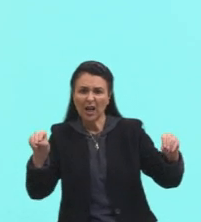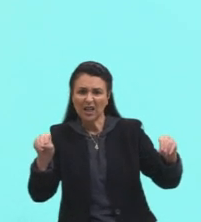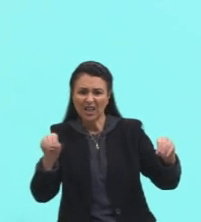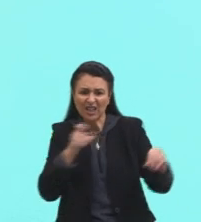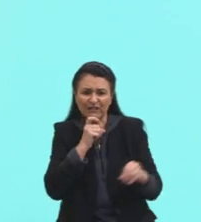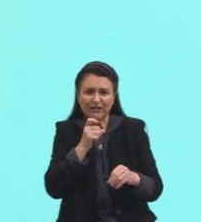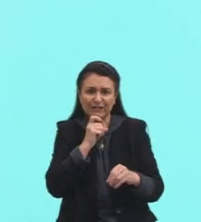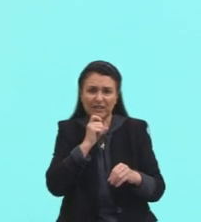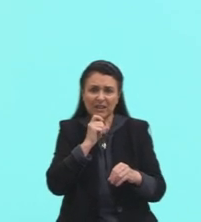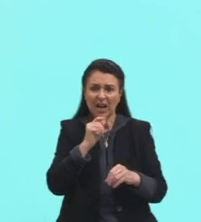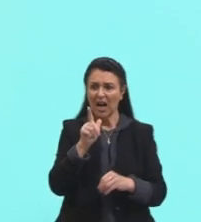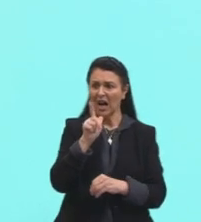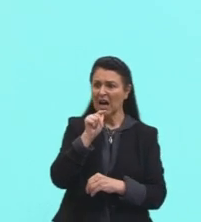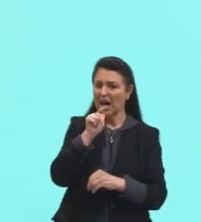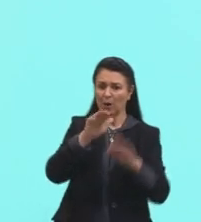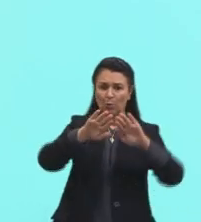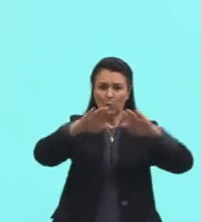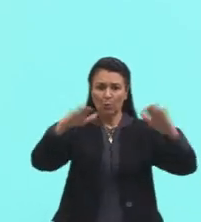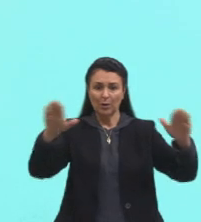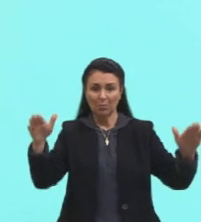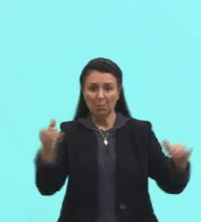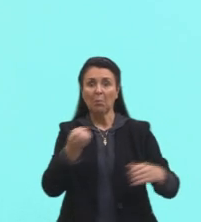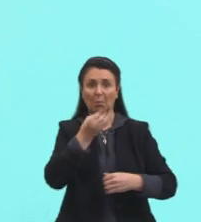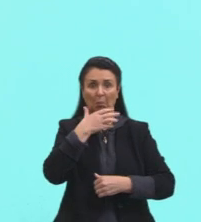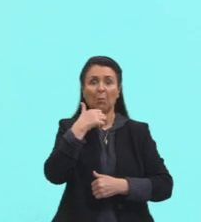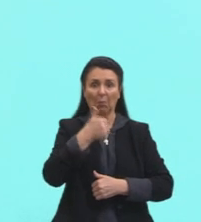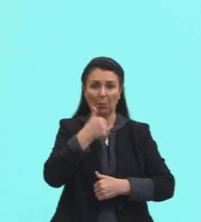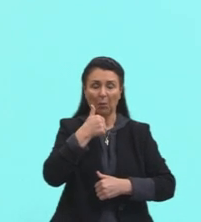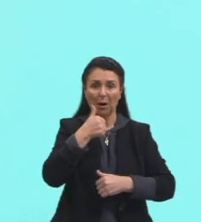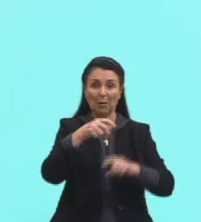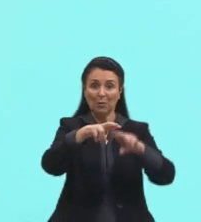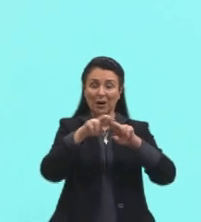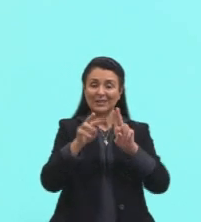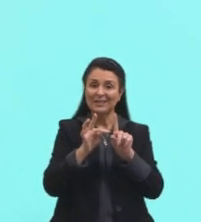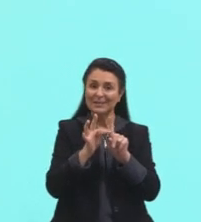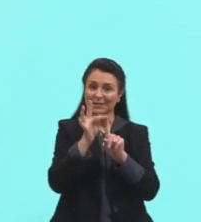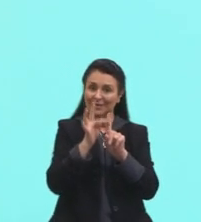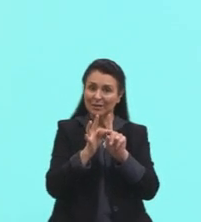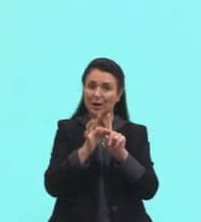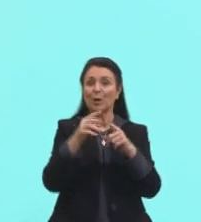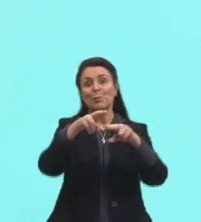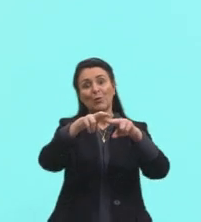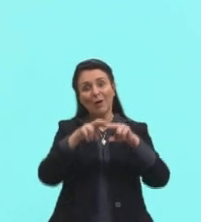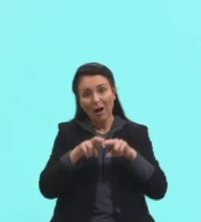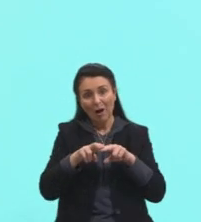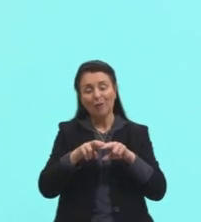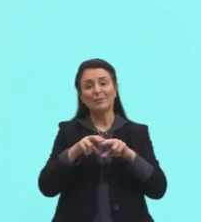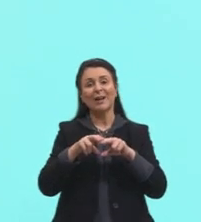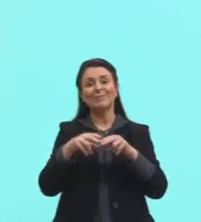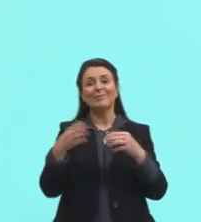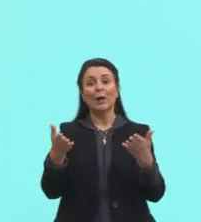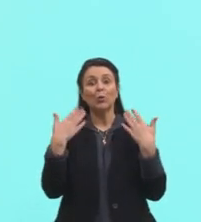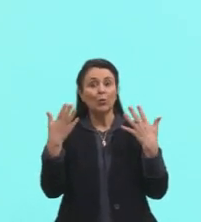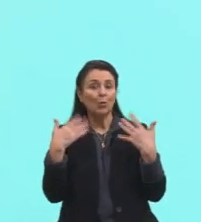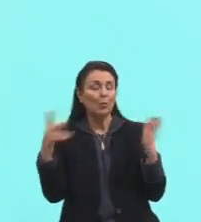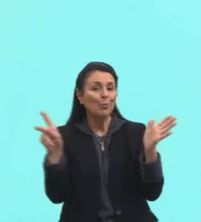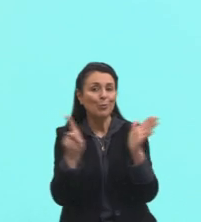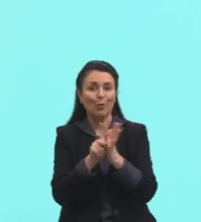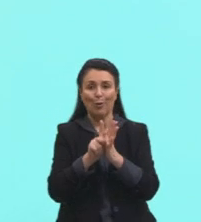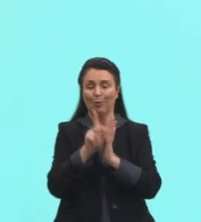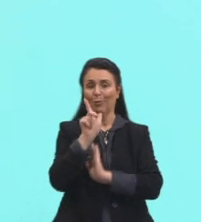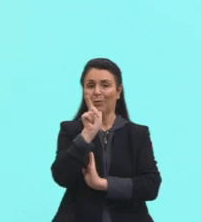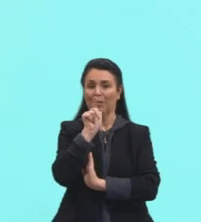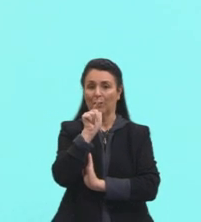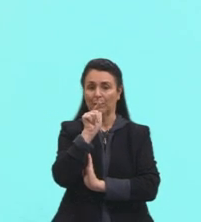bem mais agradável, né, uma temperatura mais elevada. É justamente por causa desse calor específico. O que acontece durante o dia, tá,